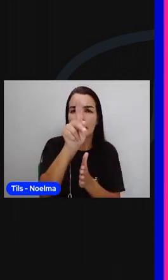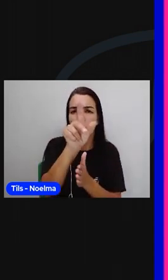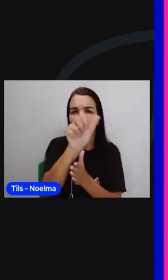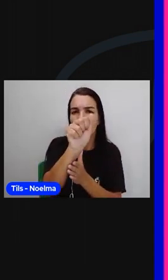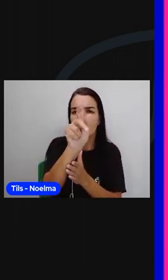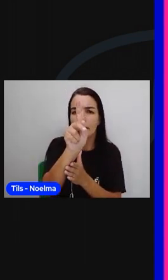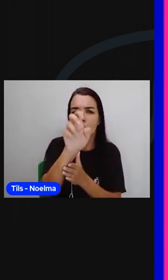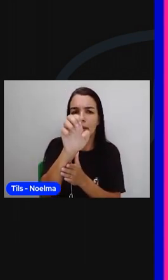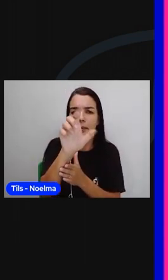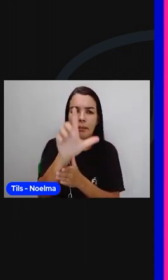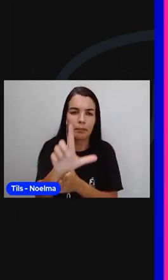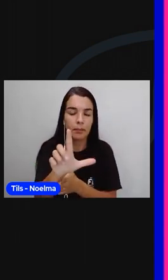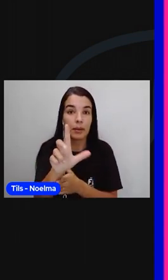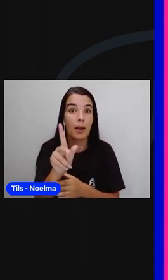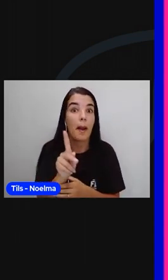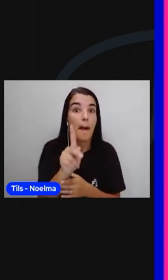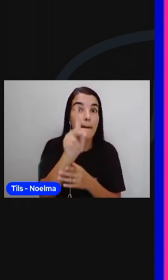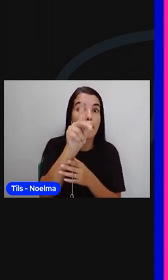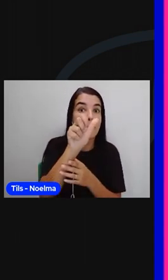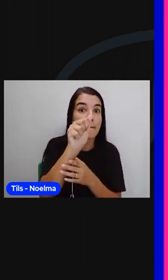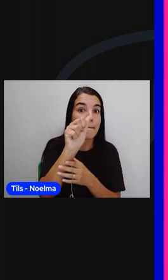Papel, papel.